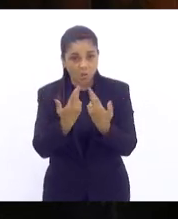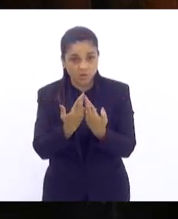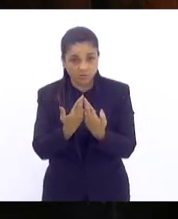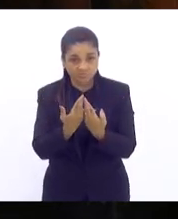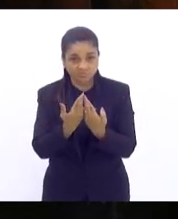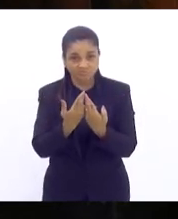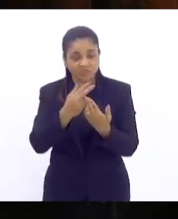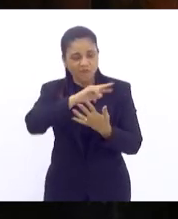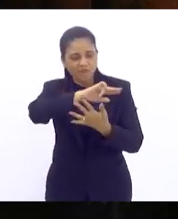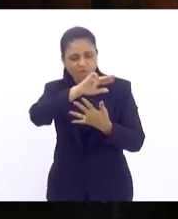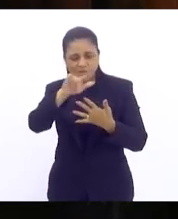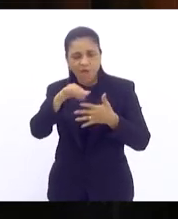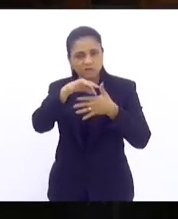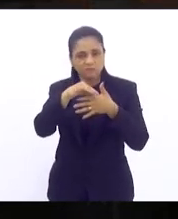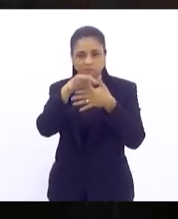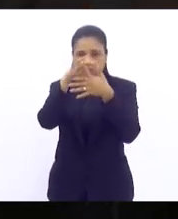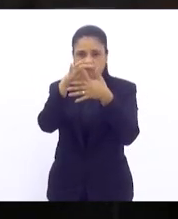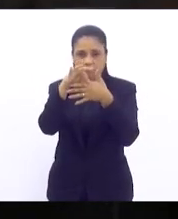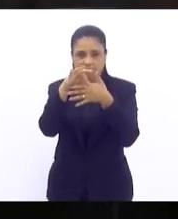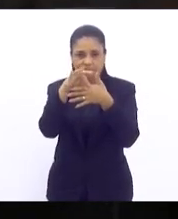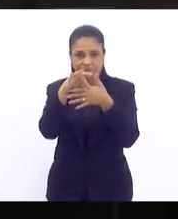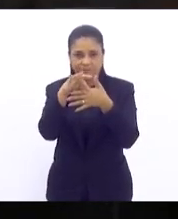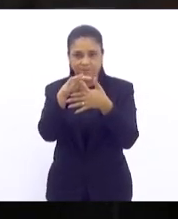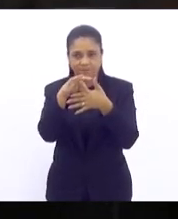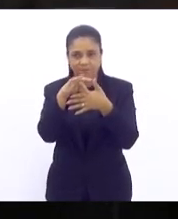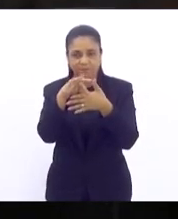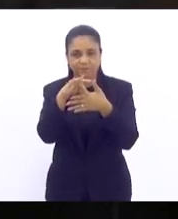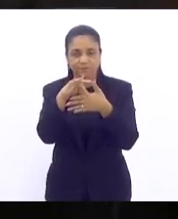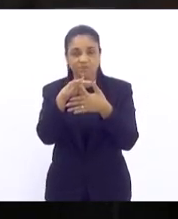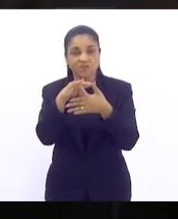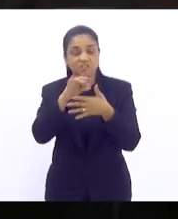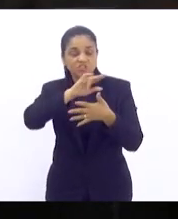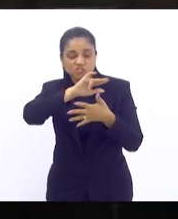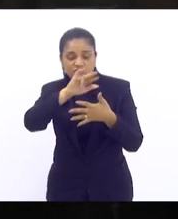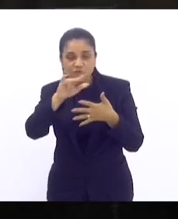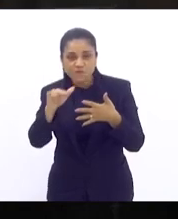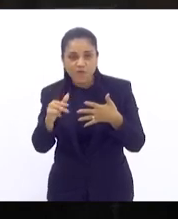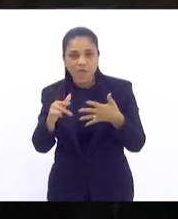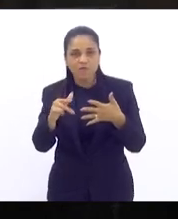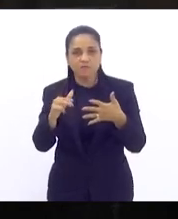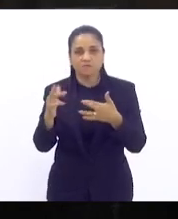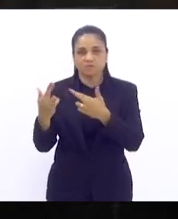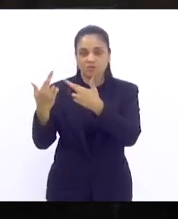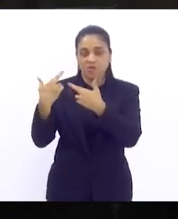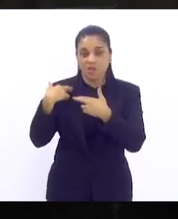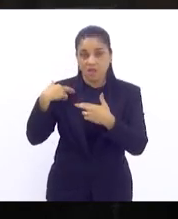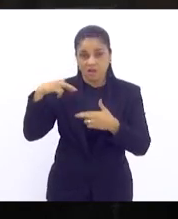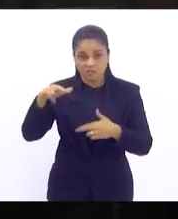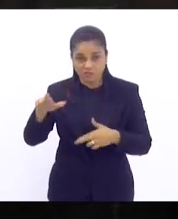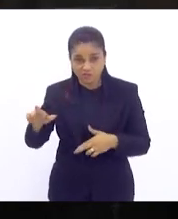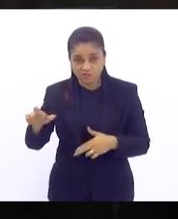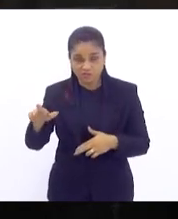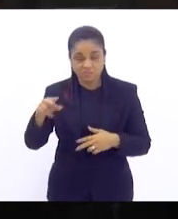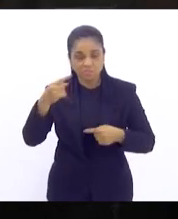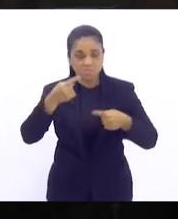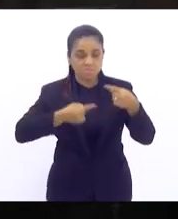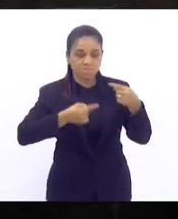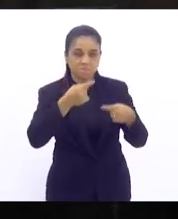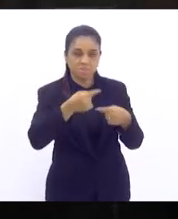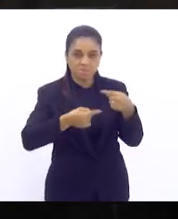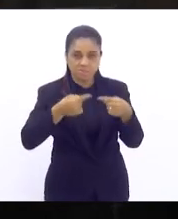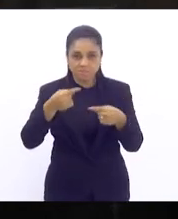lideranças de diversos cunhos religiosos para debater o tema